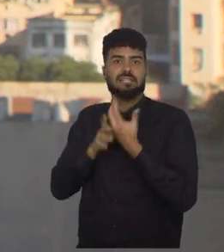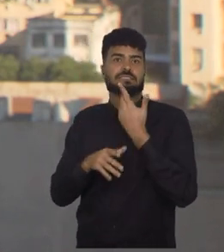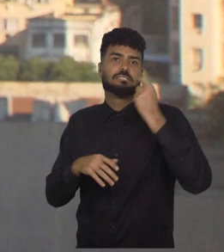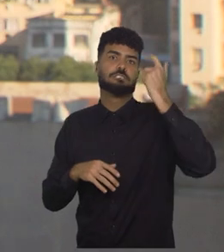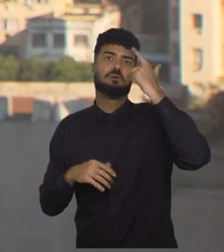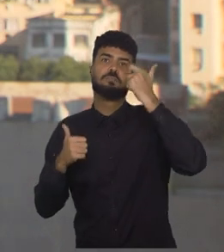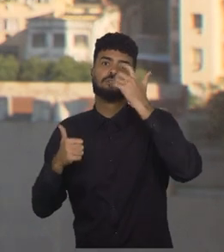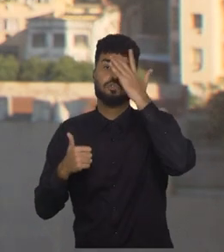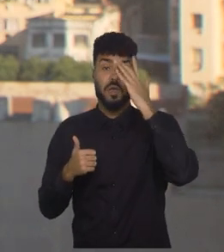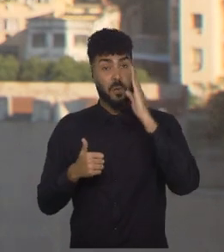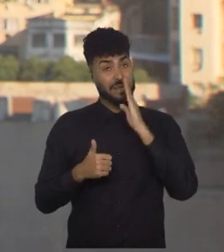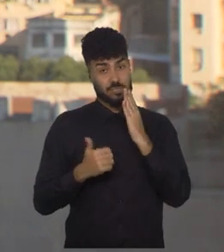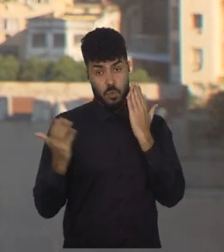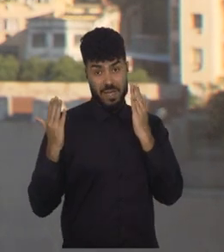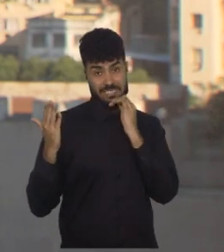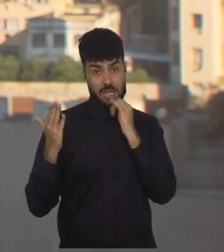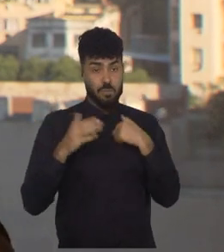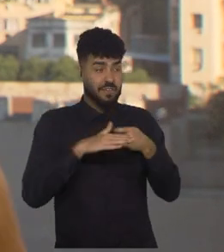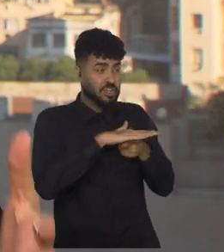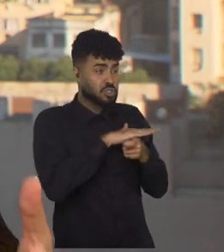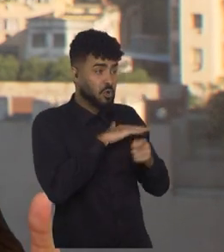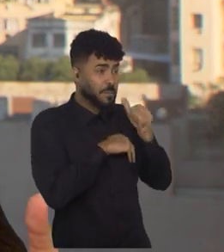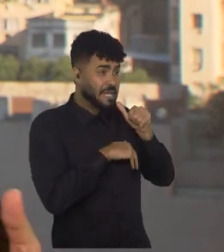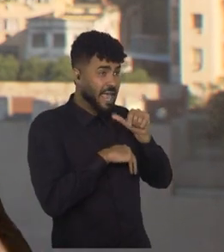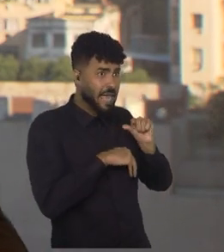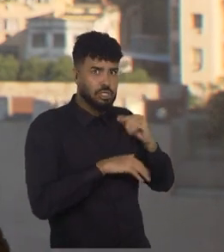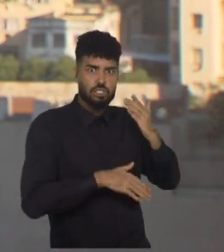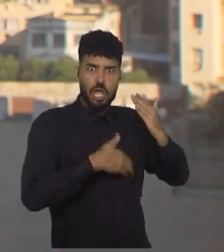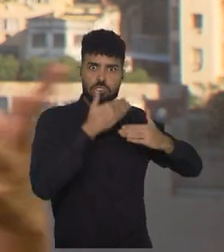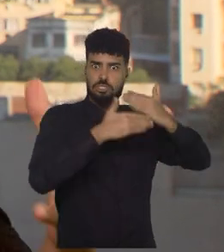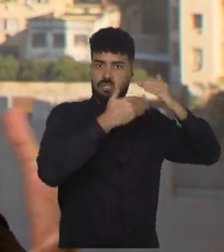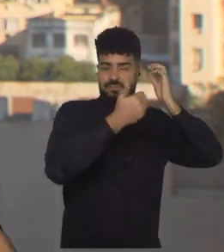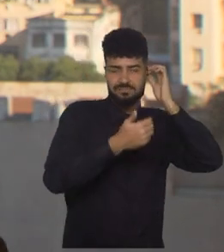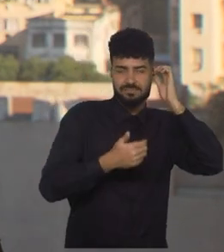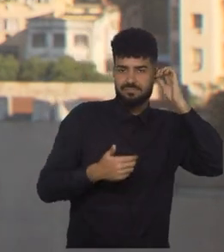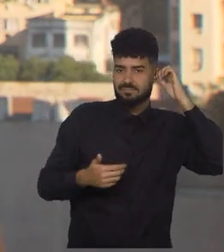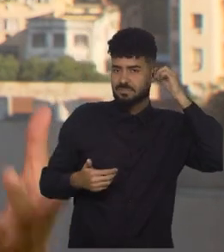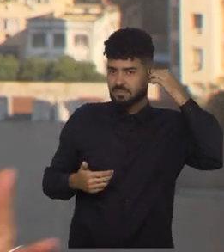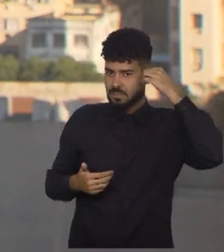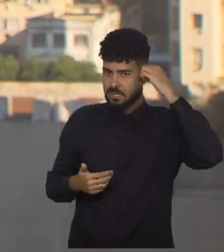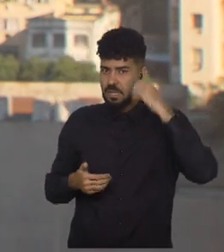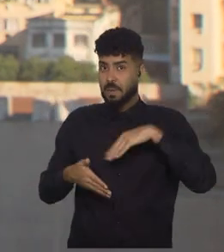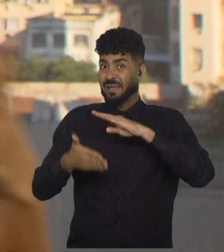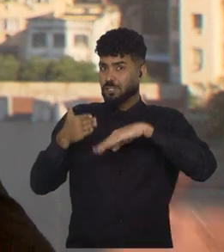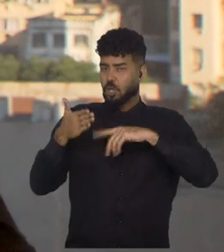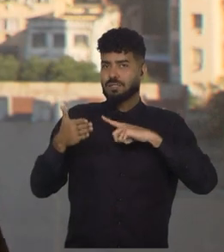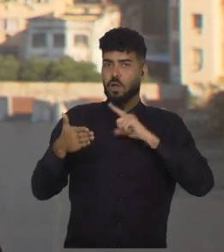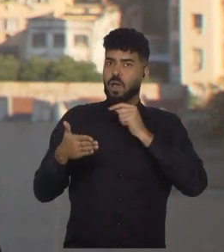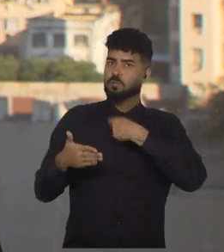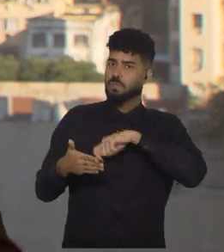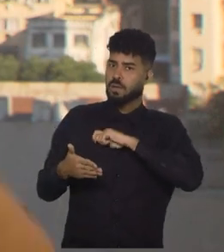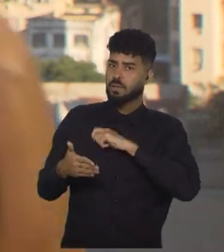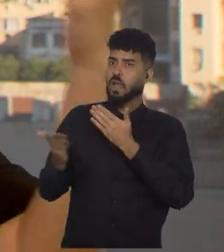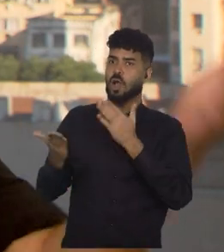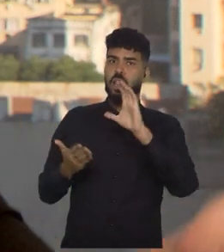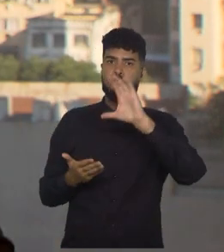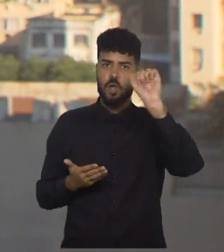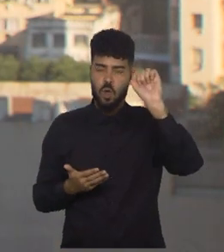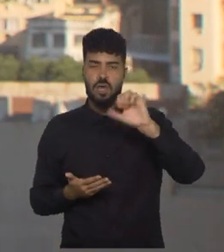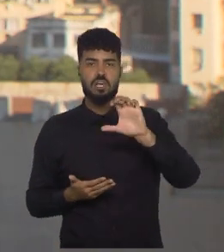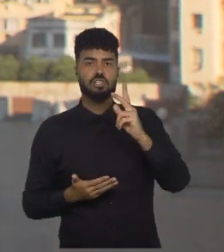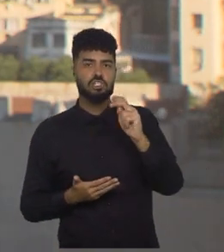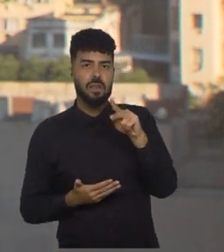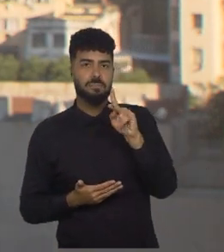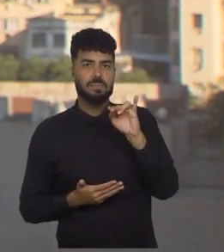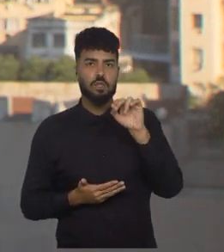investimento. Então, a Espanha, tem Barcelona despontando como a potência, o melhor time sendo campeão agora da Champions, chegando na final